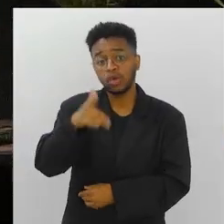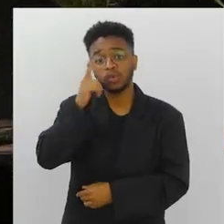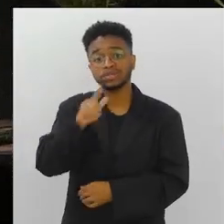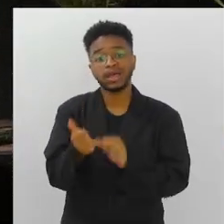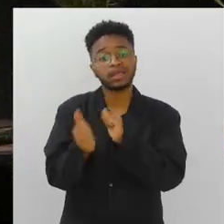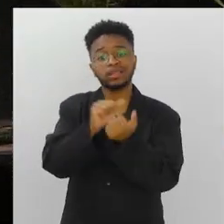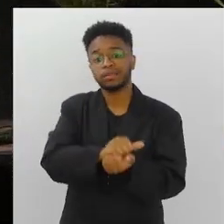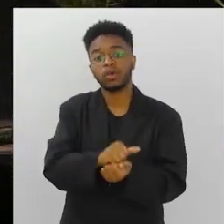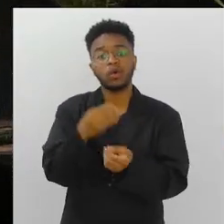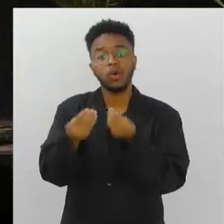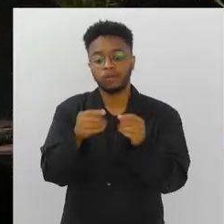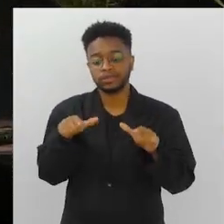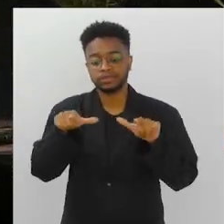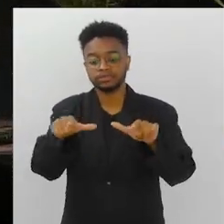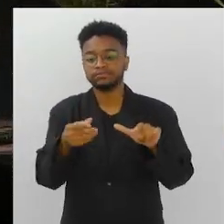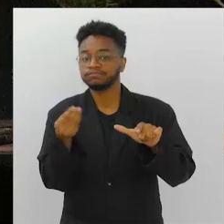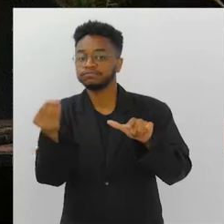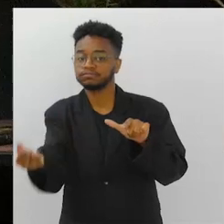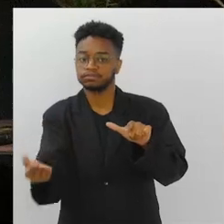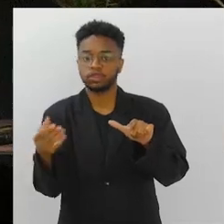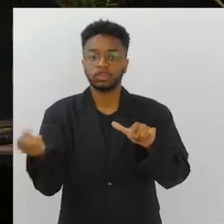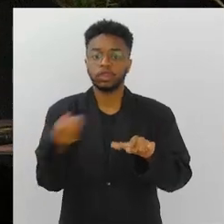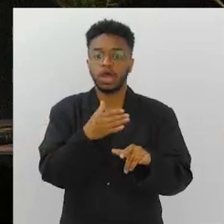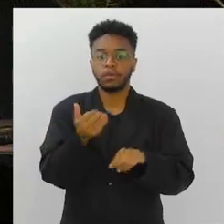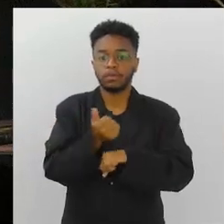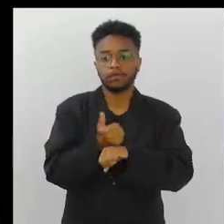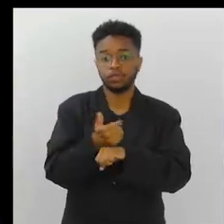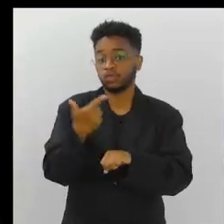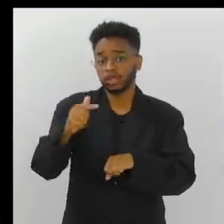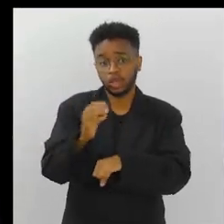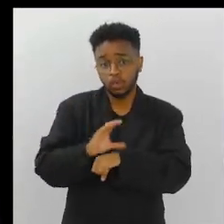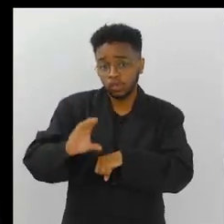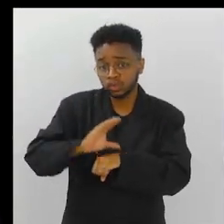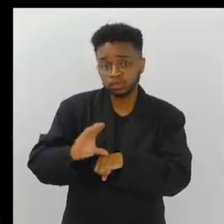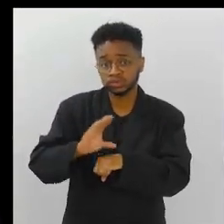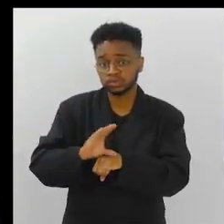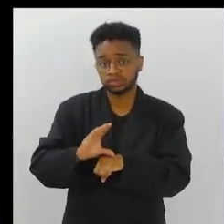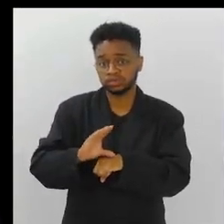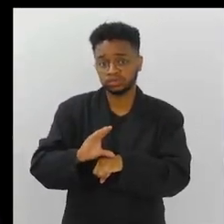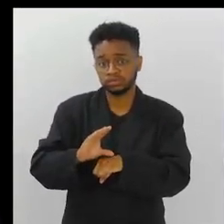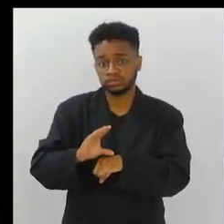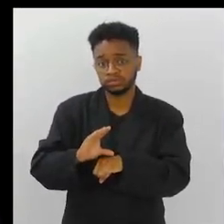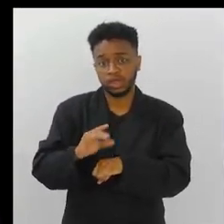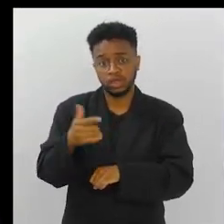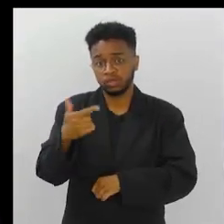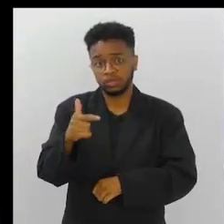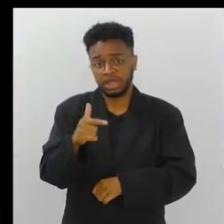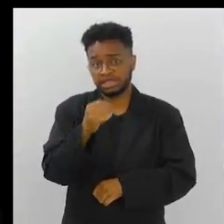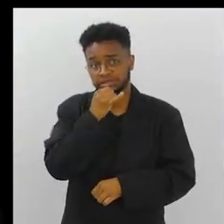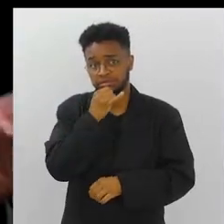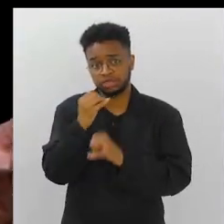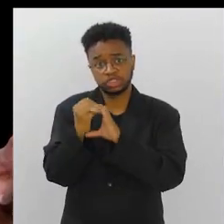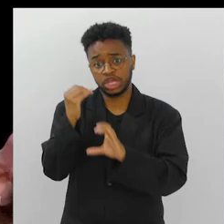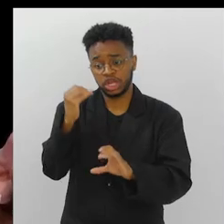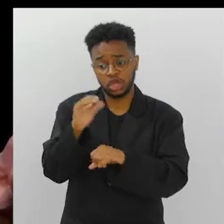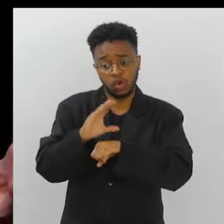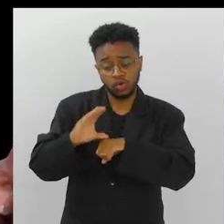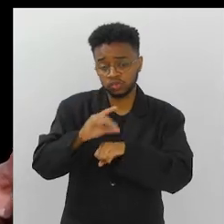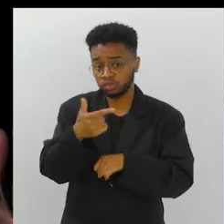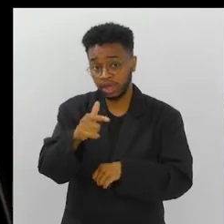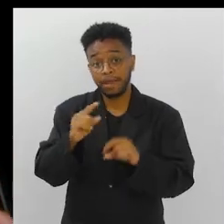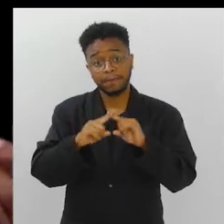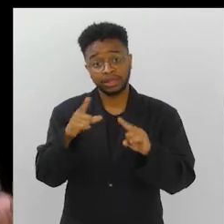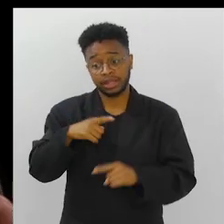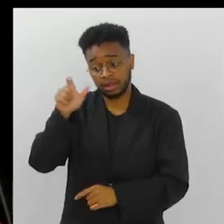para certificar essa nova profissão, essa profissão nova? Ela não tem um curso de piloto de drone dentro do curso de engenharia dela,